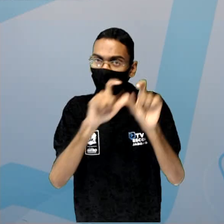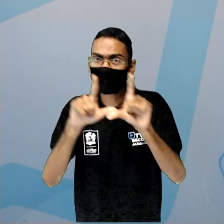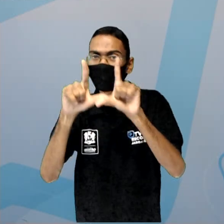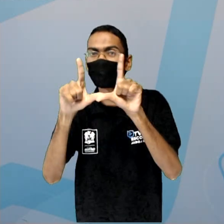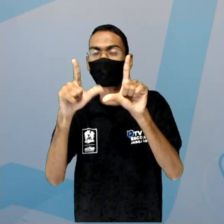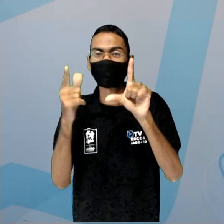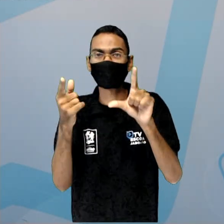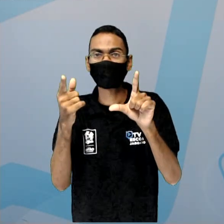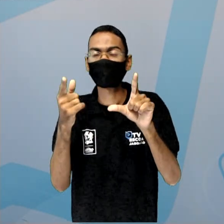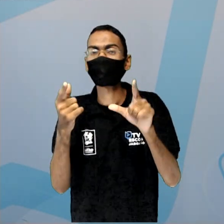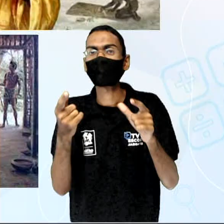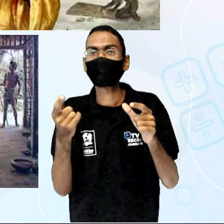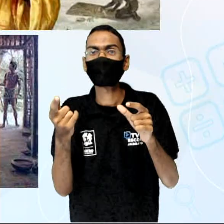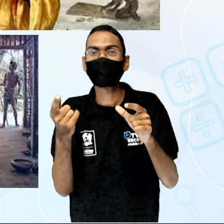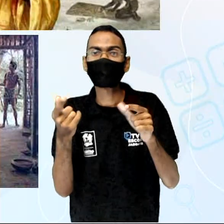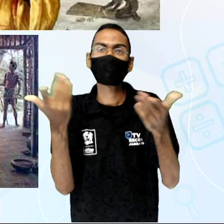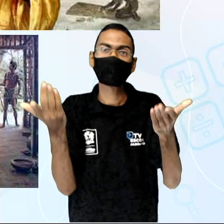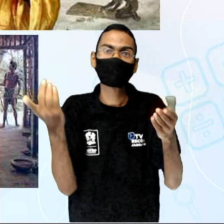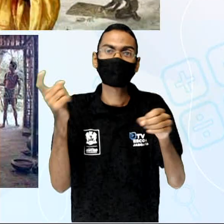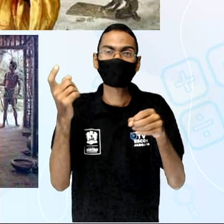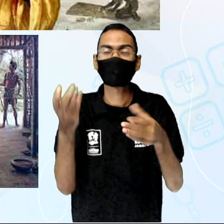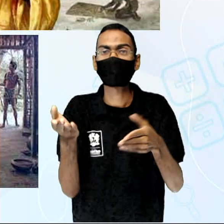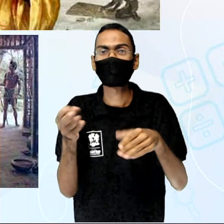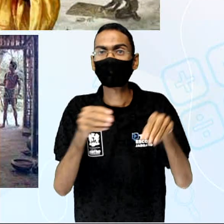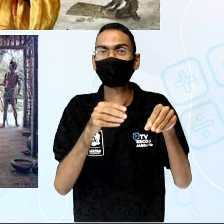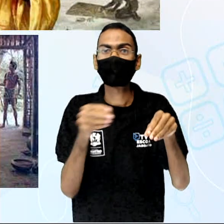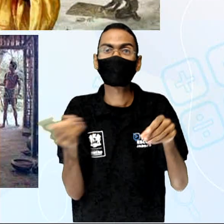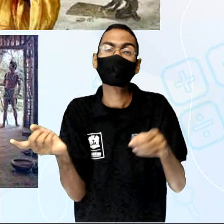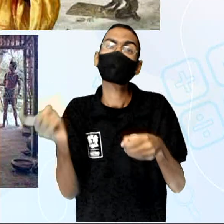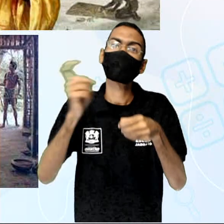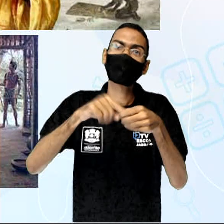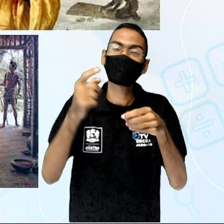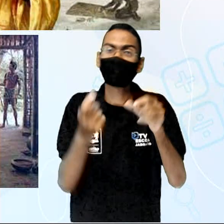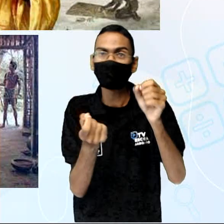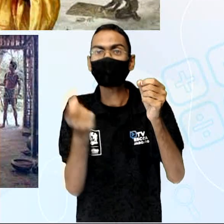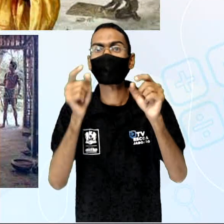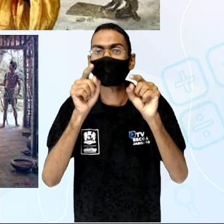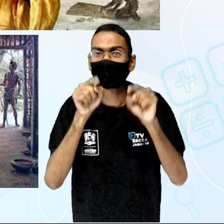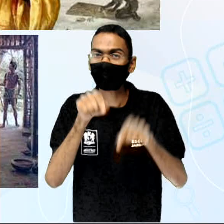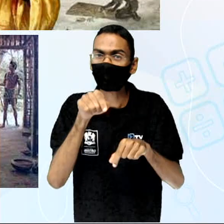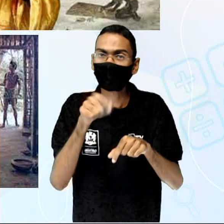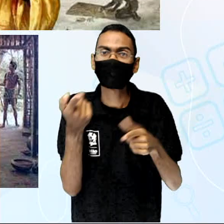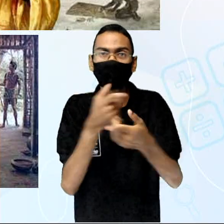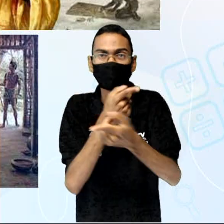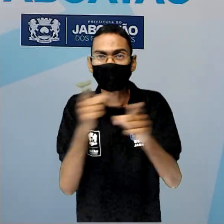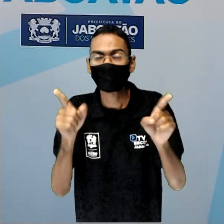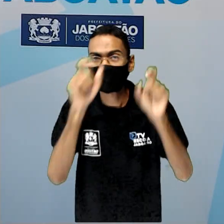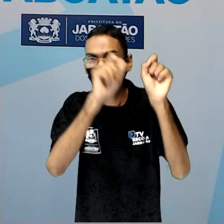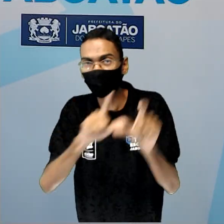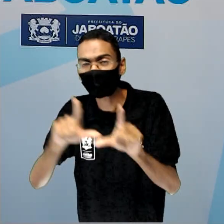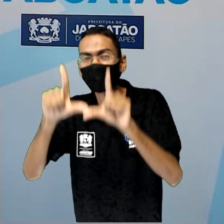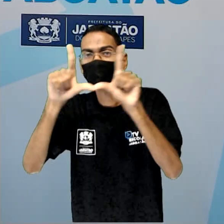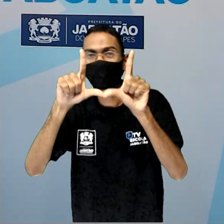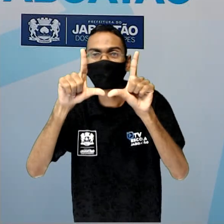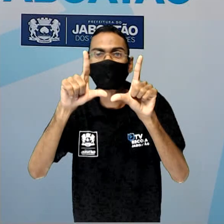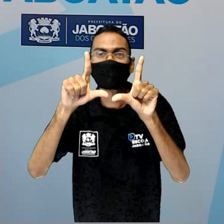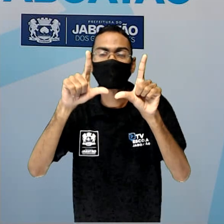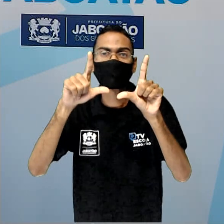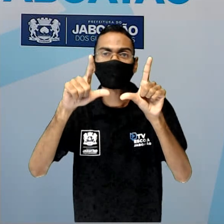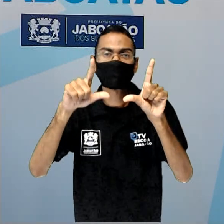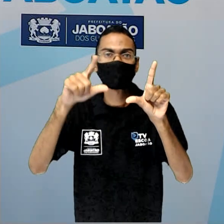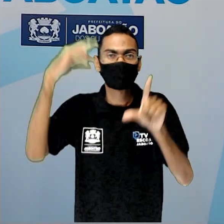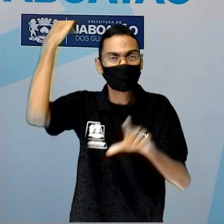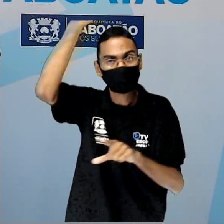trago para você aqui uma cena, uma montagem de São Luís Gonzaga, mostrando